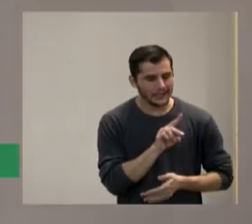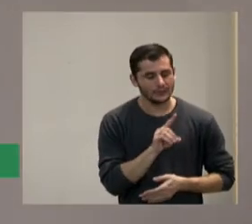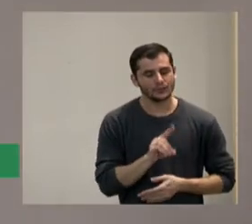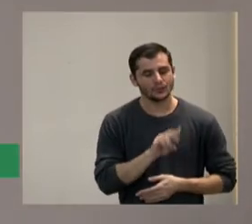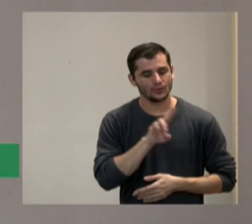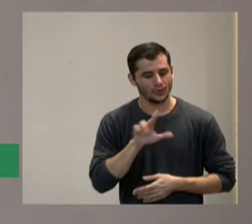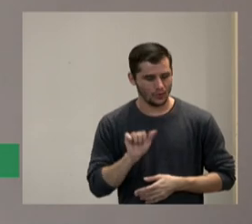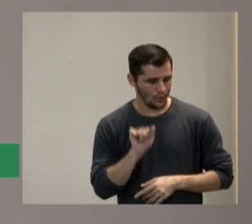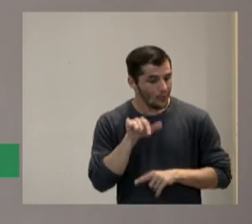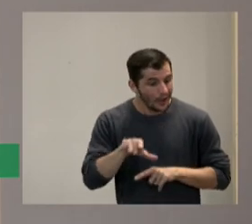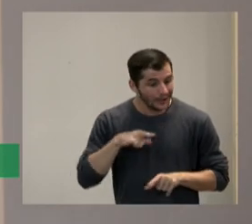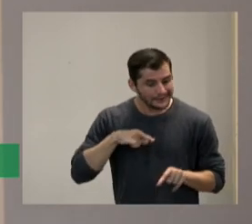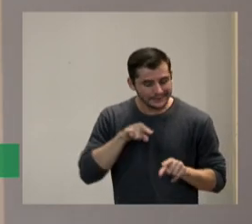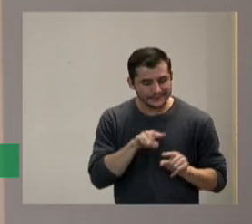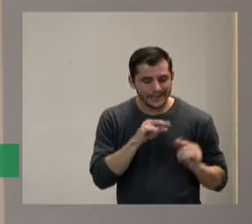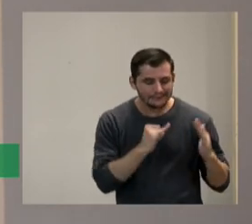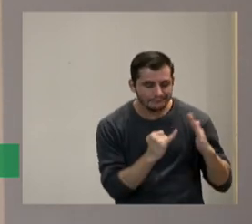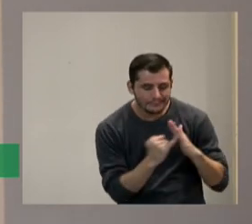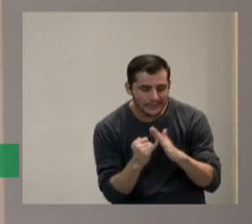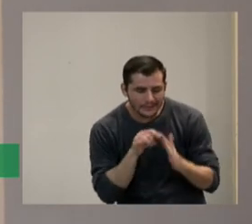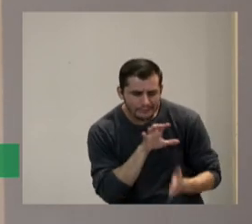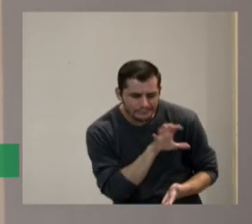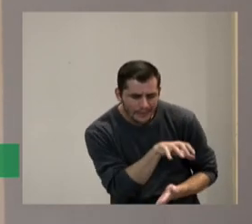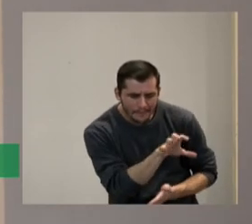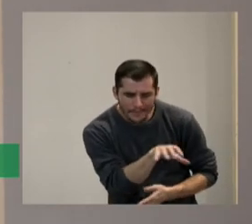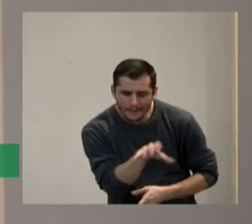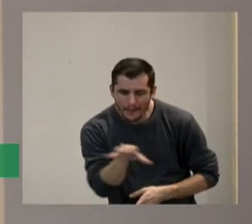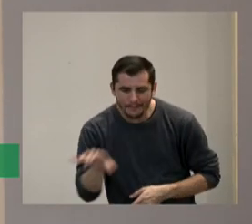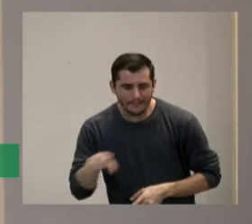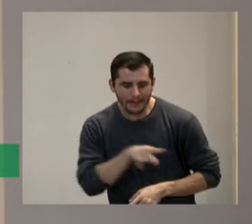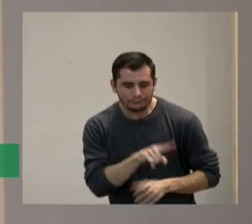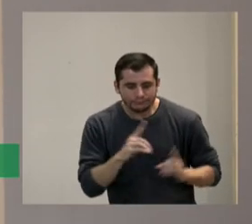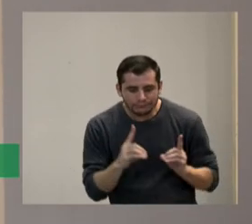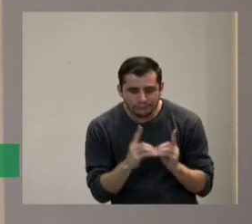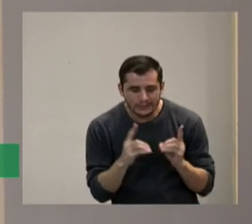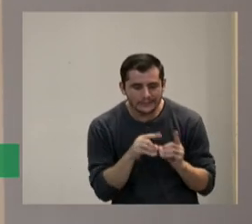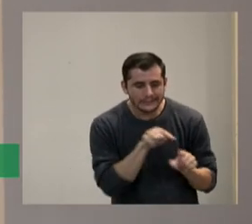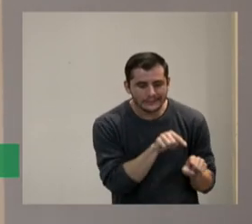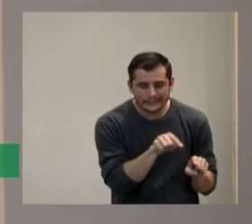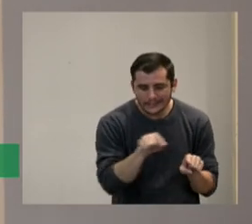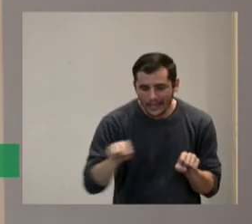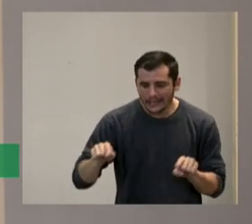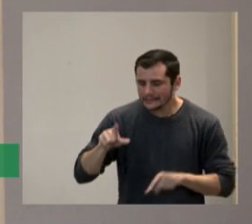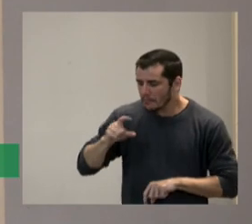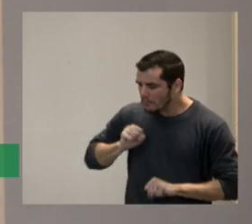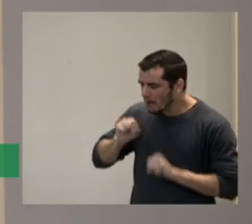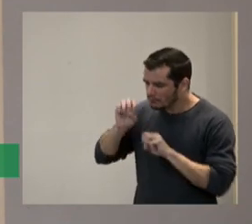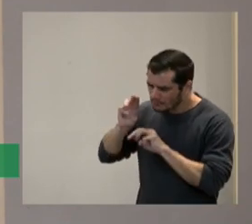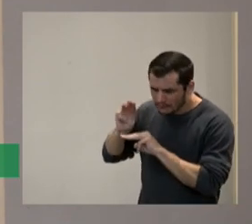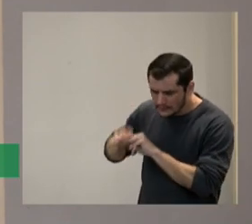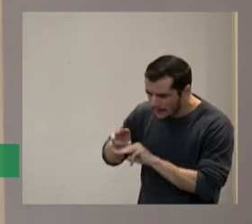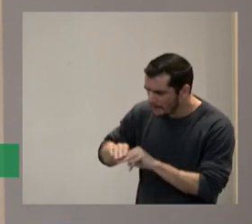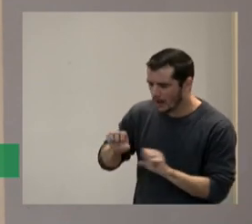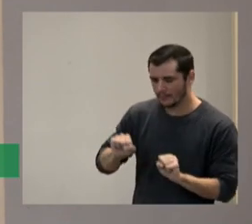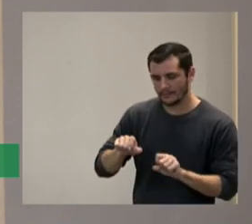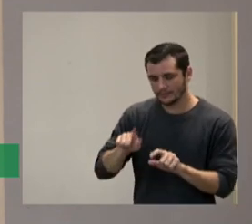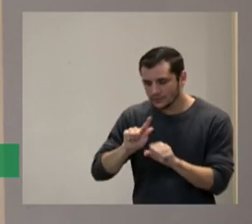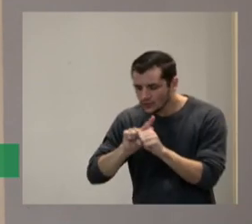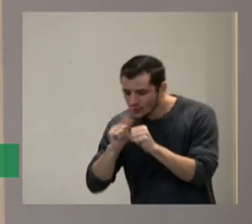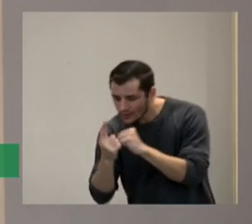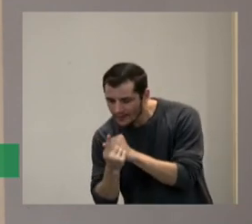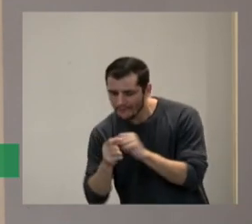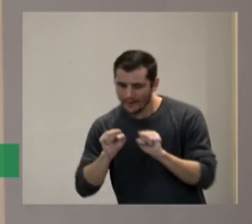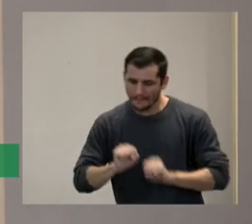determinadas unidades didácticas em determinadas lições existem matemáticas existe geografia existe para o ensino